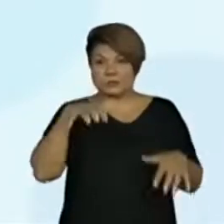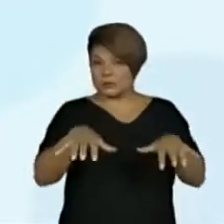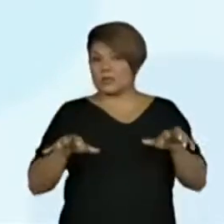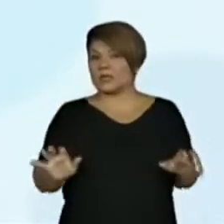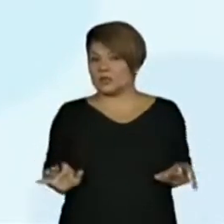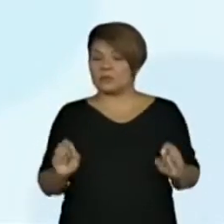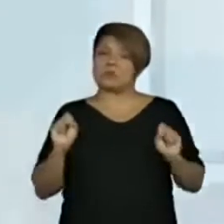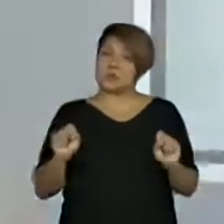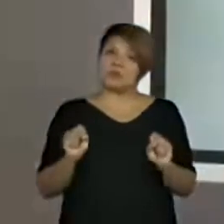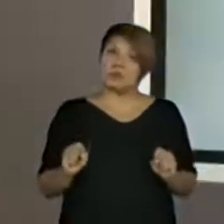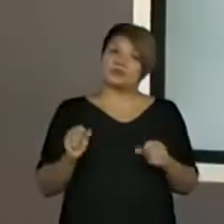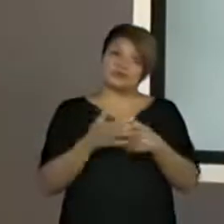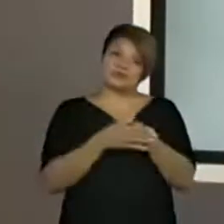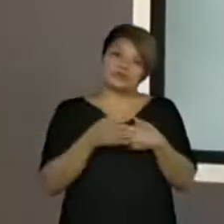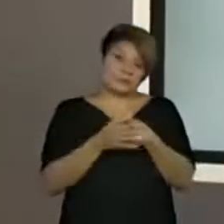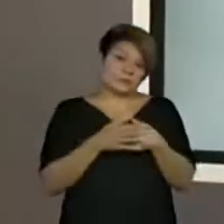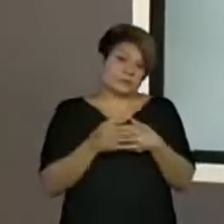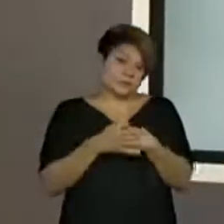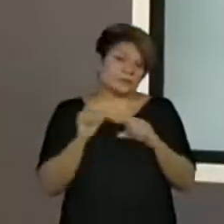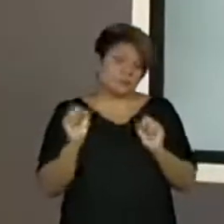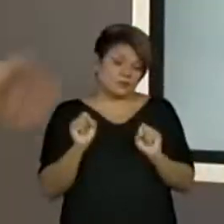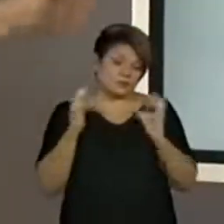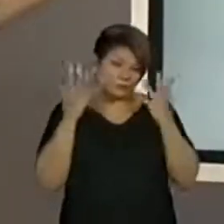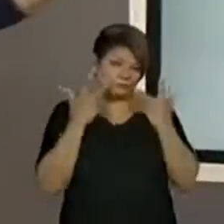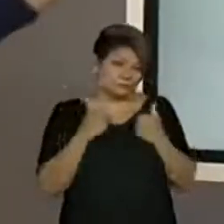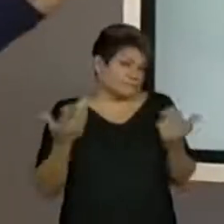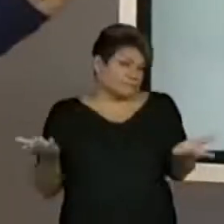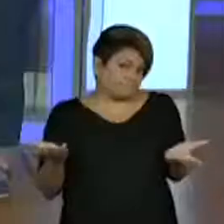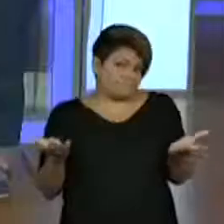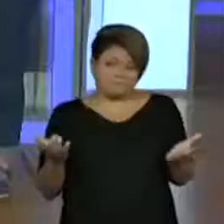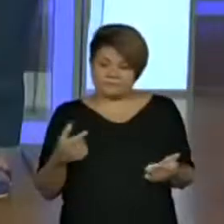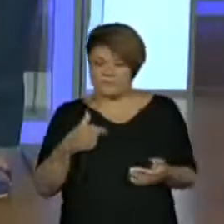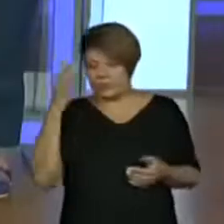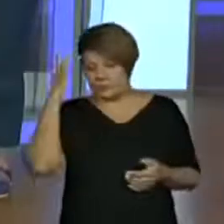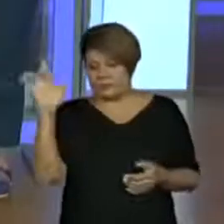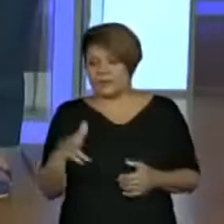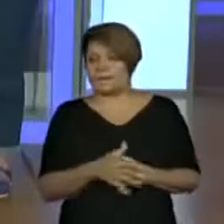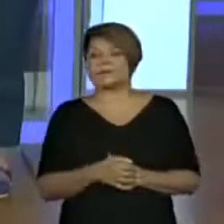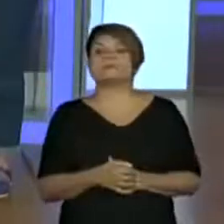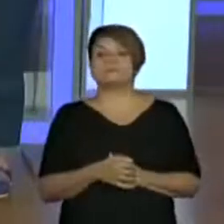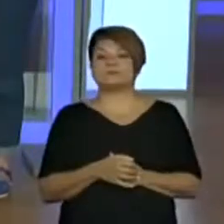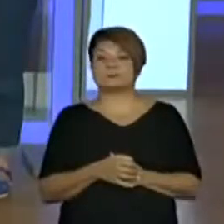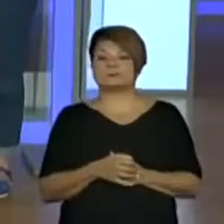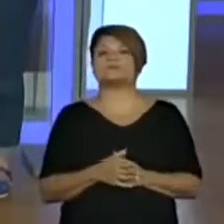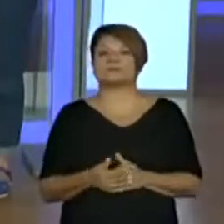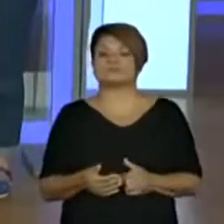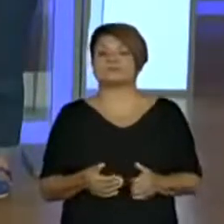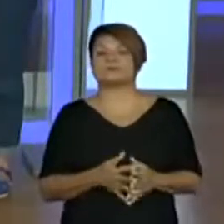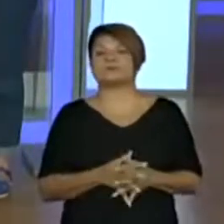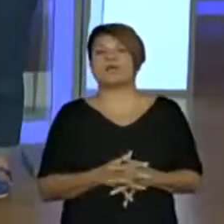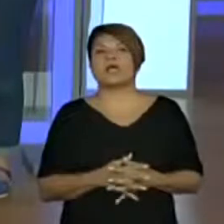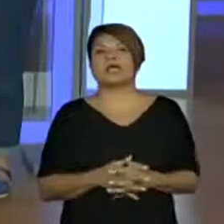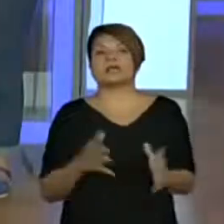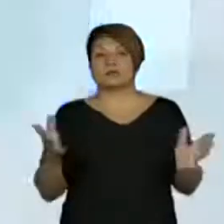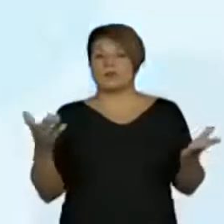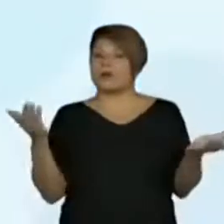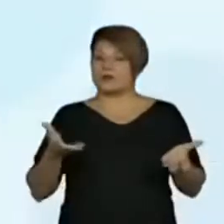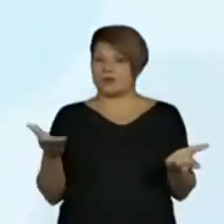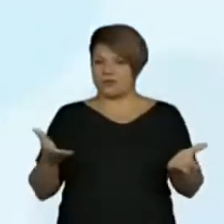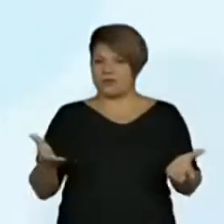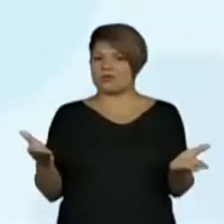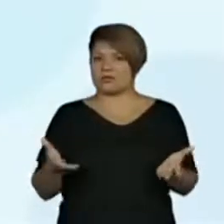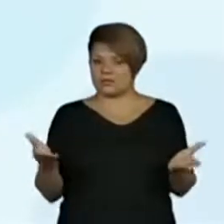Pode ser o bichinho de estimação. A leitura vai ajudar a gente a entender. Vamos ver o que mais tem. Olha só, agora apareceu